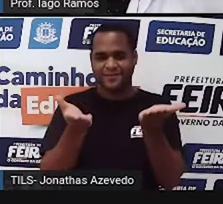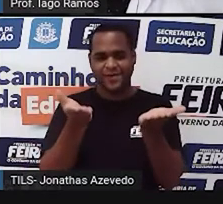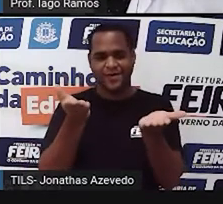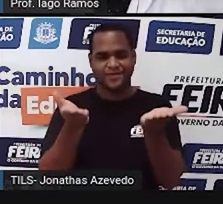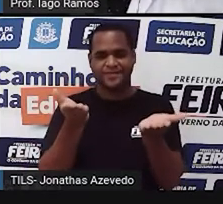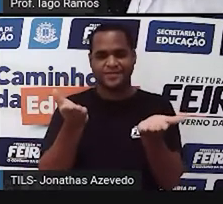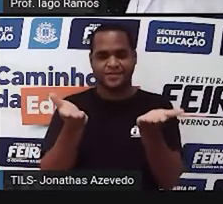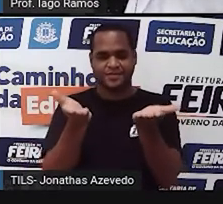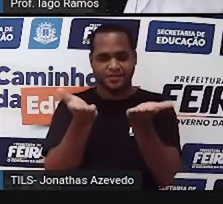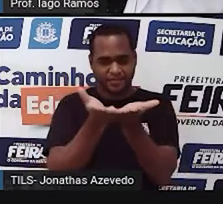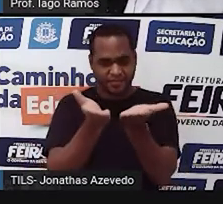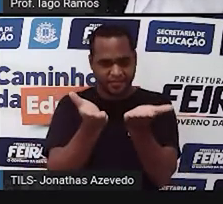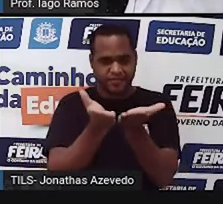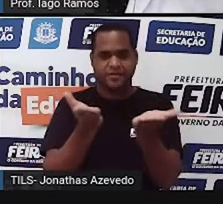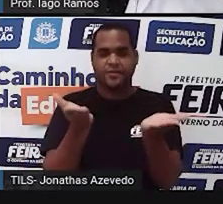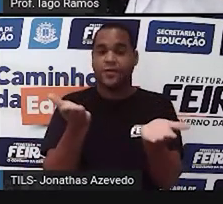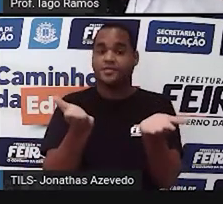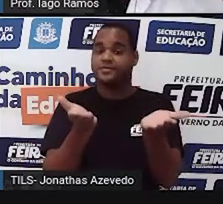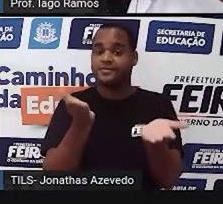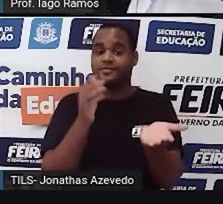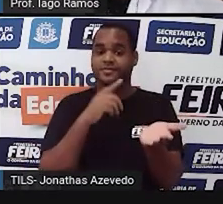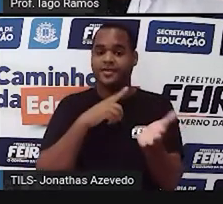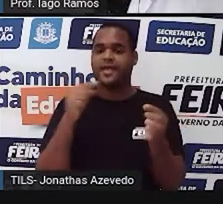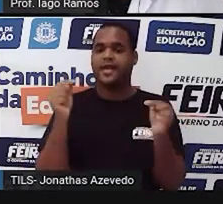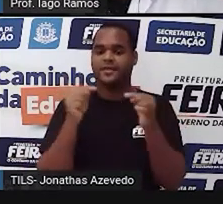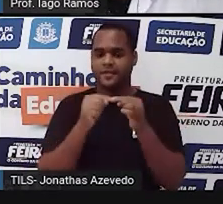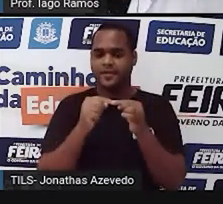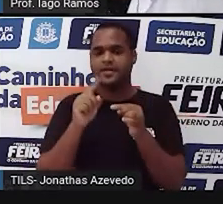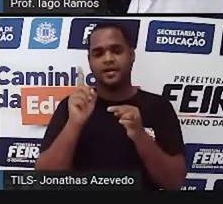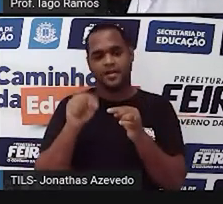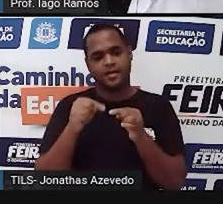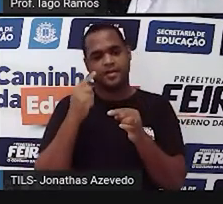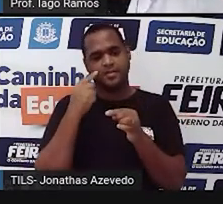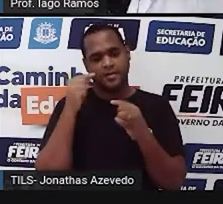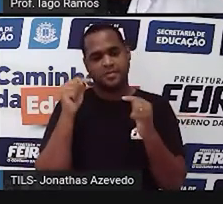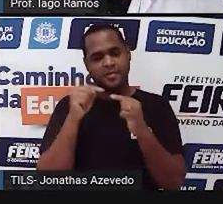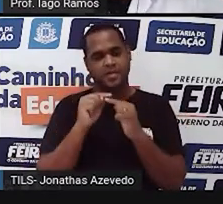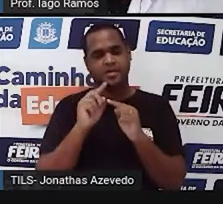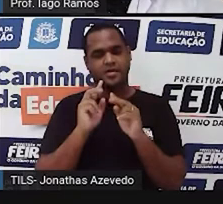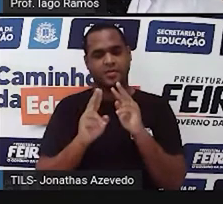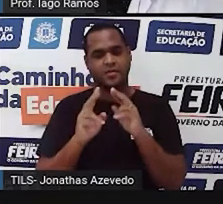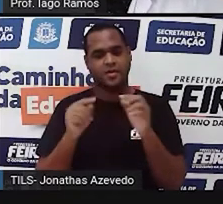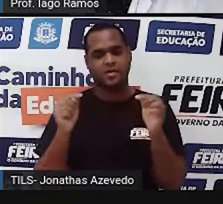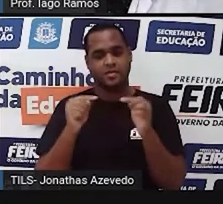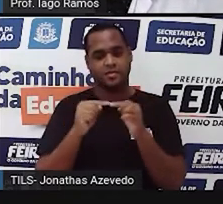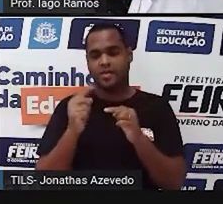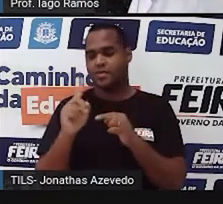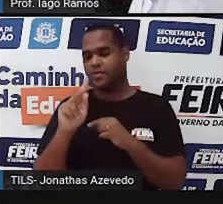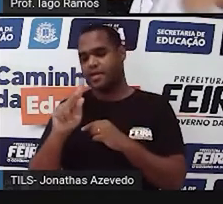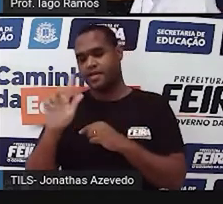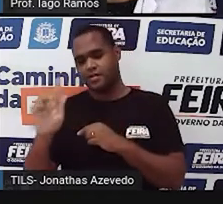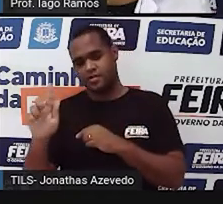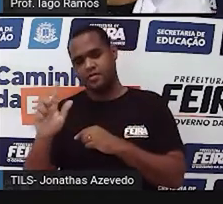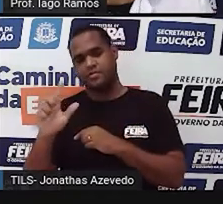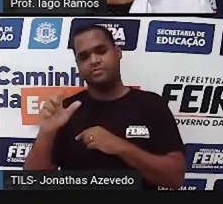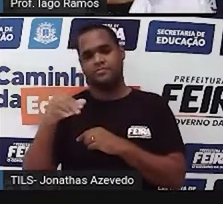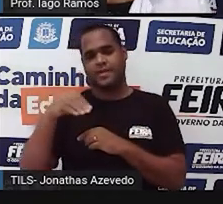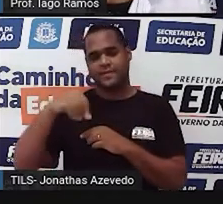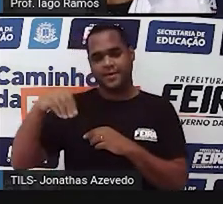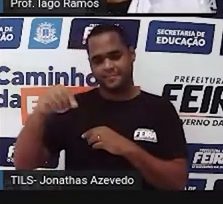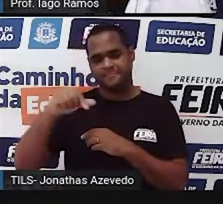né? Se equilibrem. Quando se equilibrar, eu coloquei exatamente naquele prato um quilo de farinha,